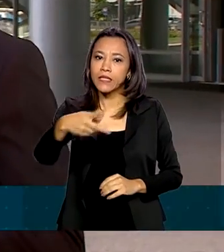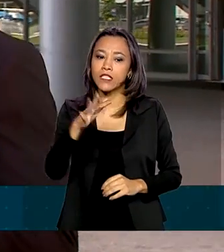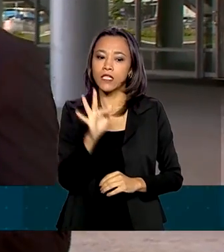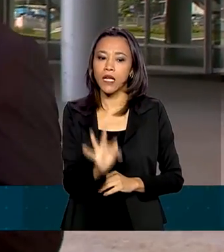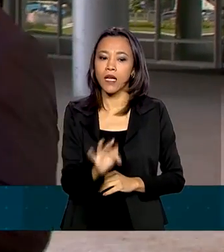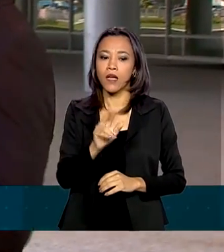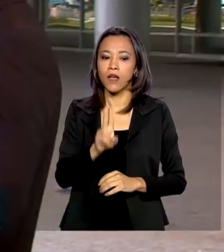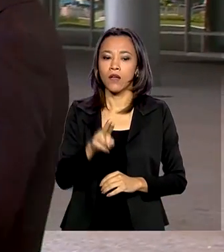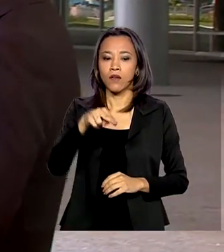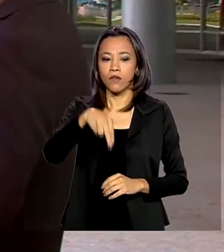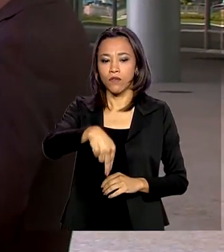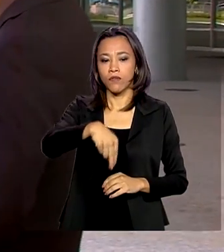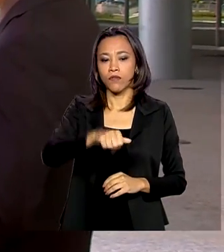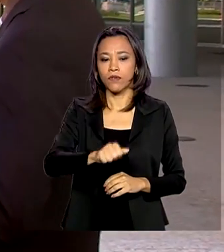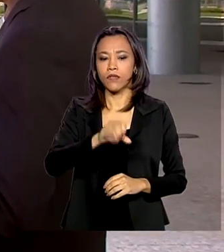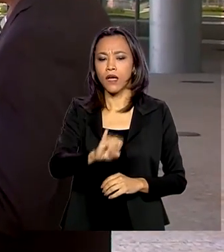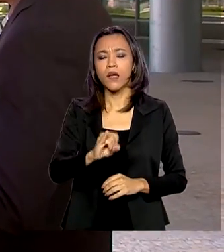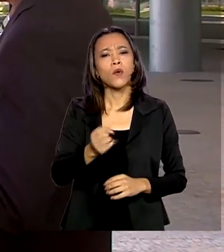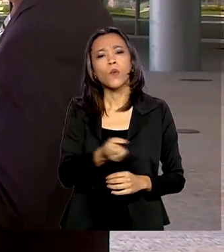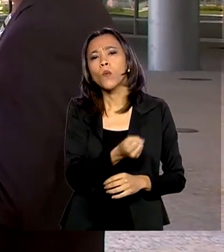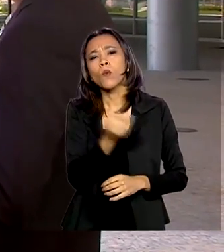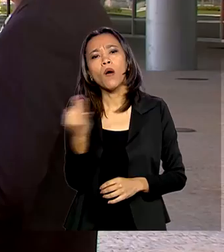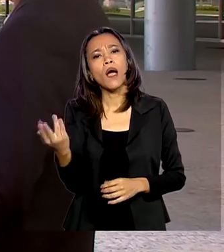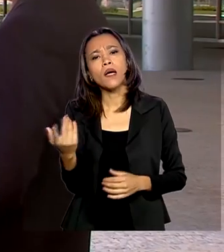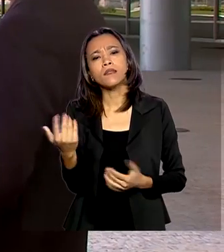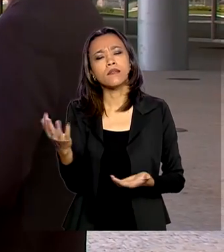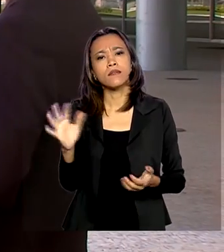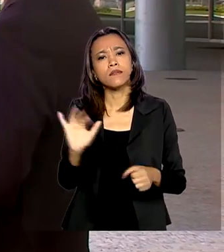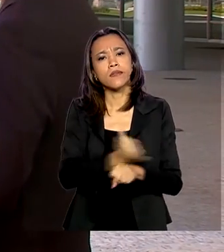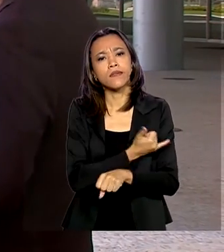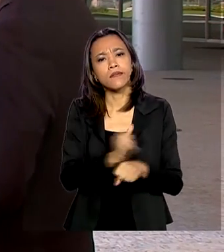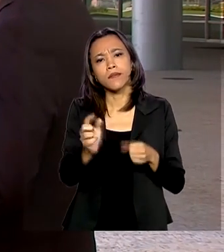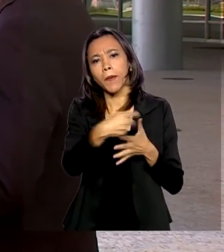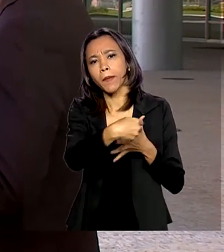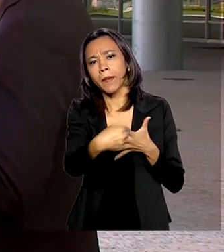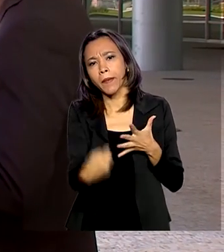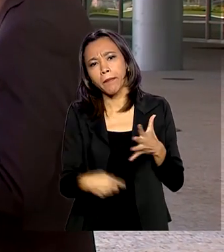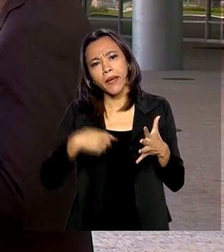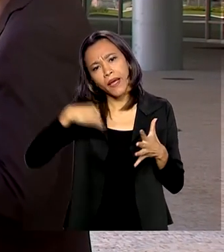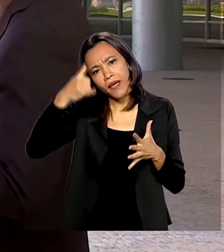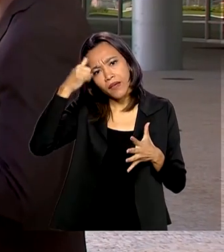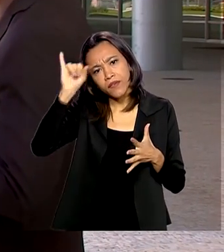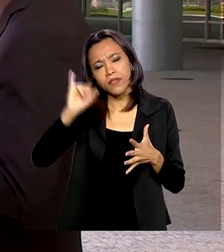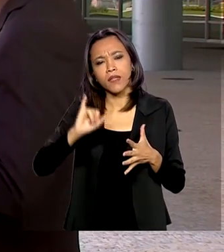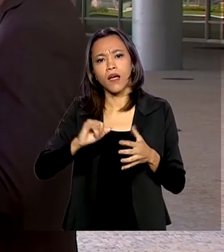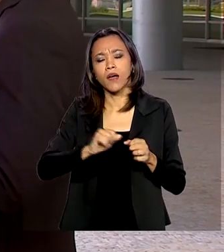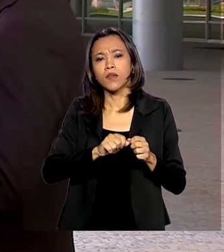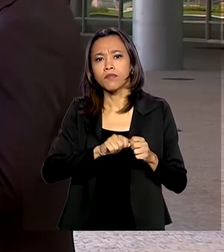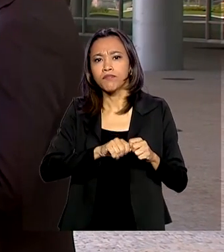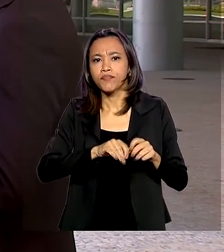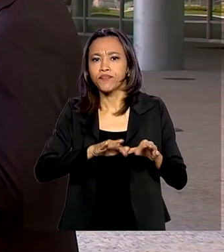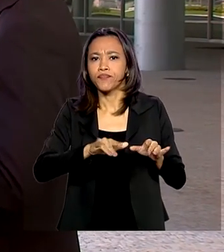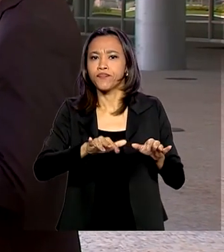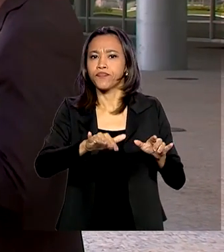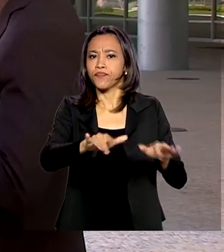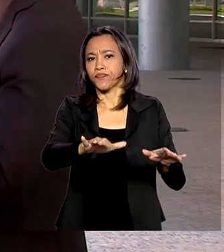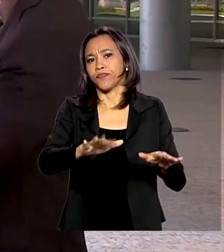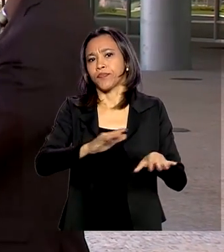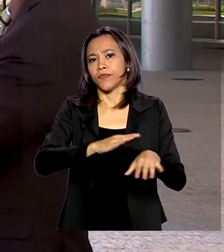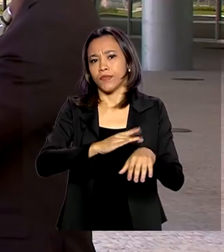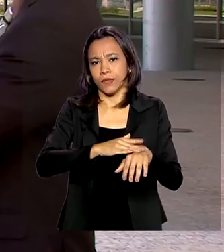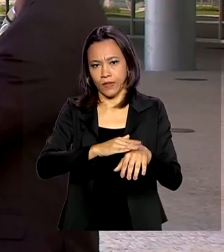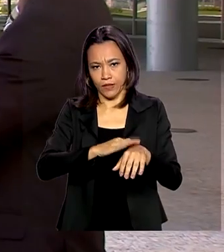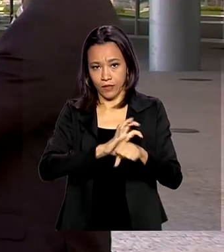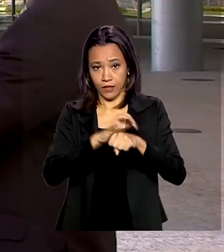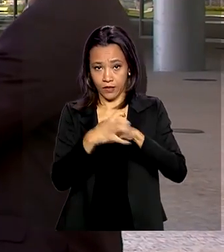Marcelo Xavier, quais são as ações aí previstas para impedir o avanço aí do Covid-19 entre a população indígena.